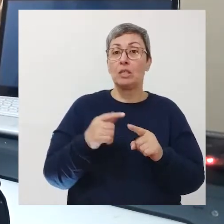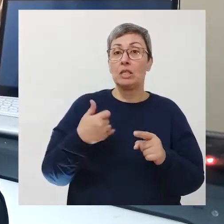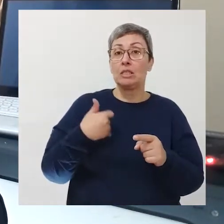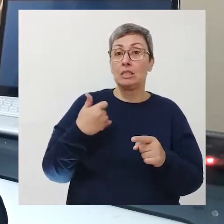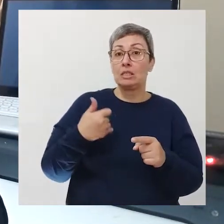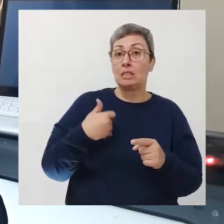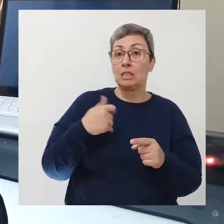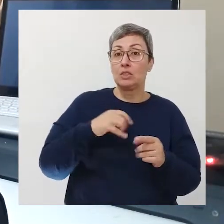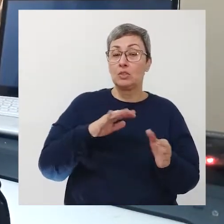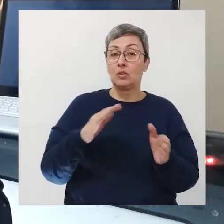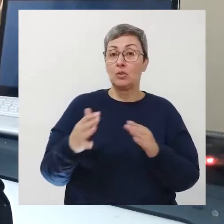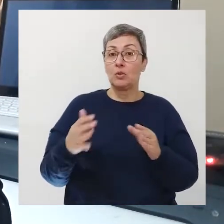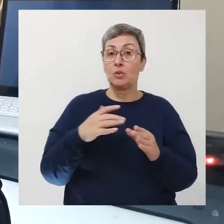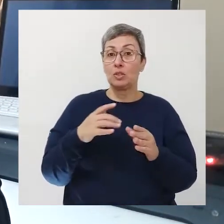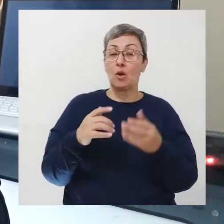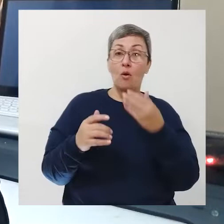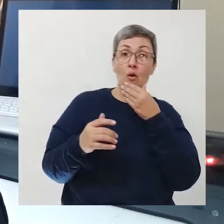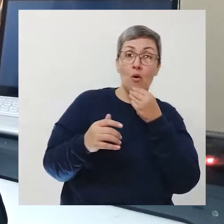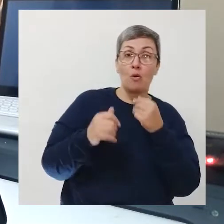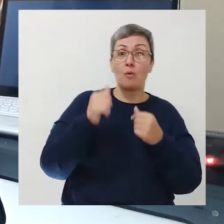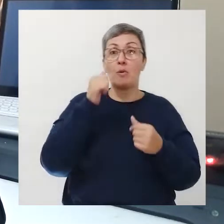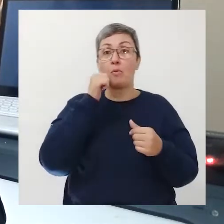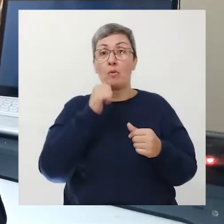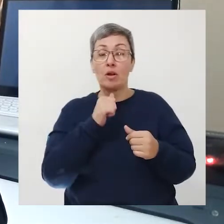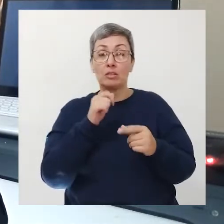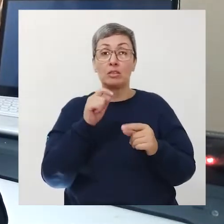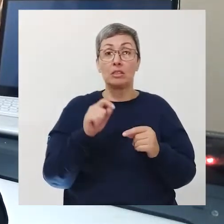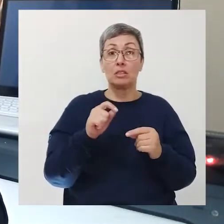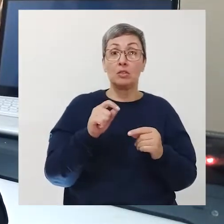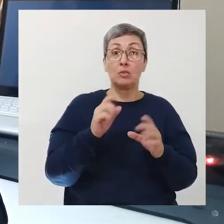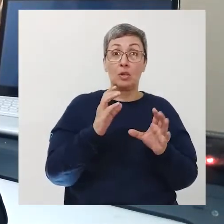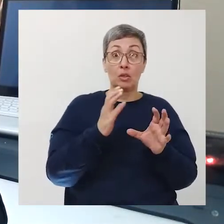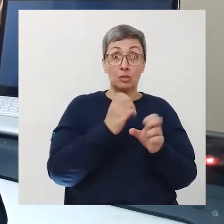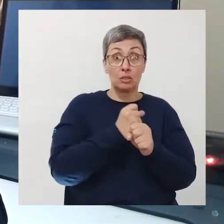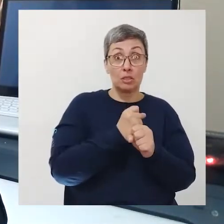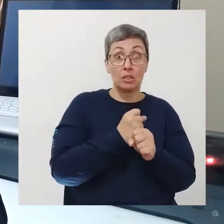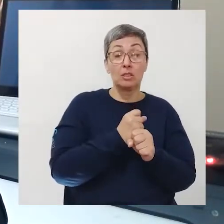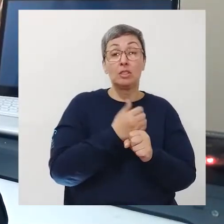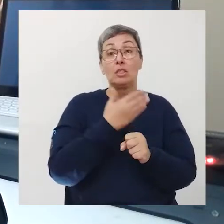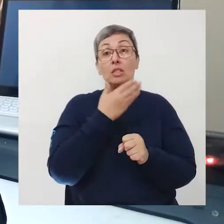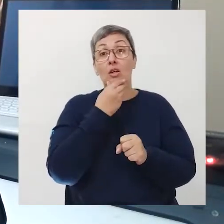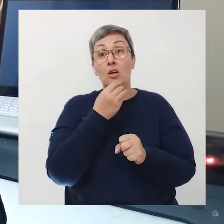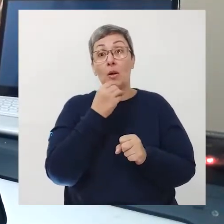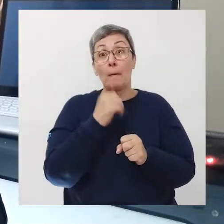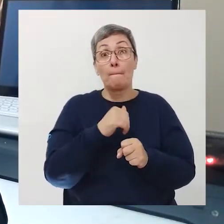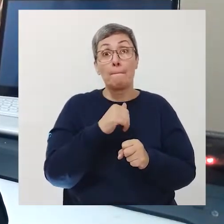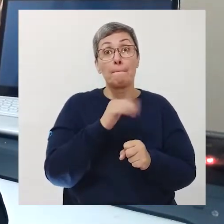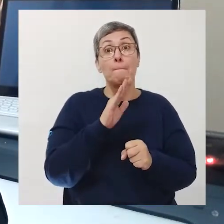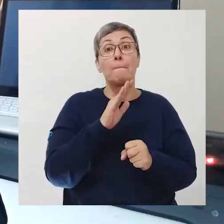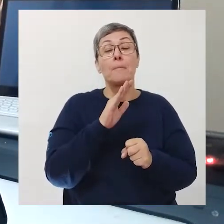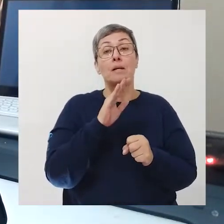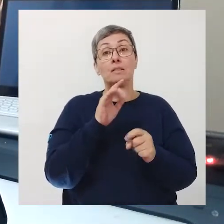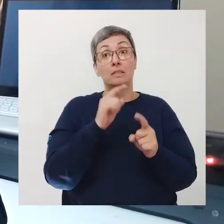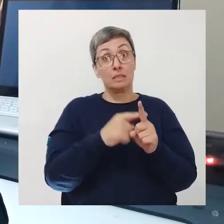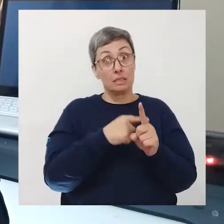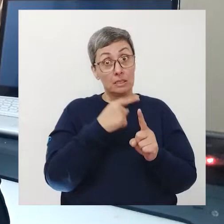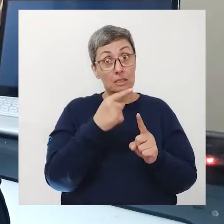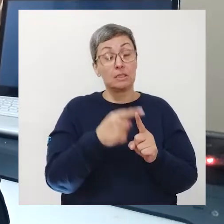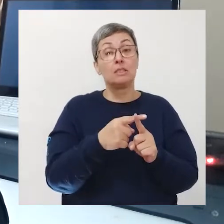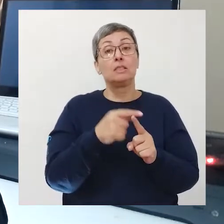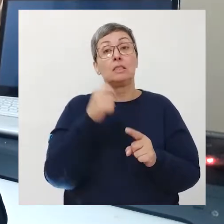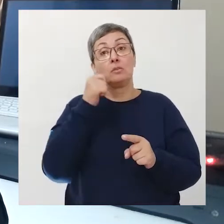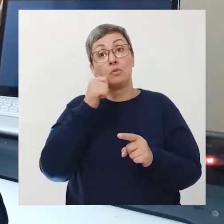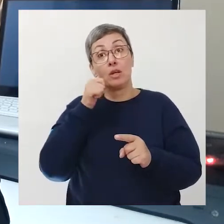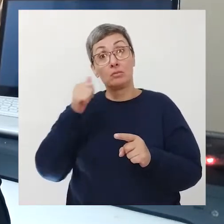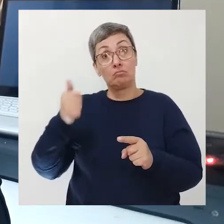idade da pessoa e o sexo Sendo que a taxa de mortalidade dos homens É sempre superior